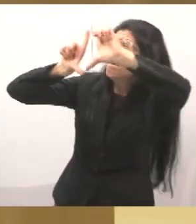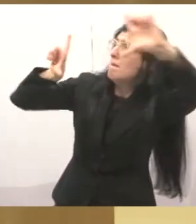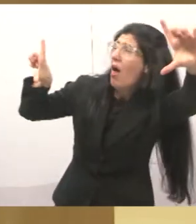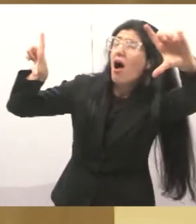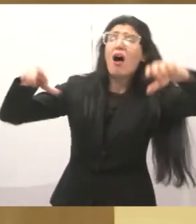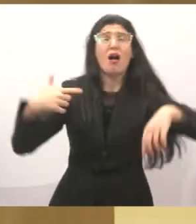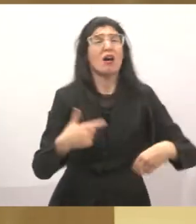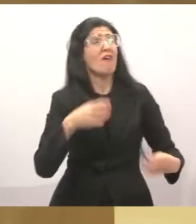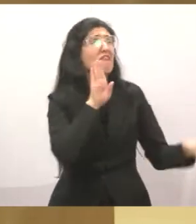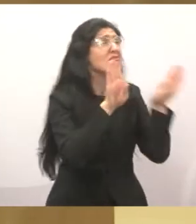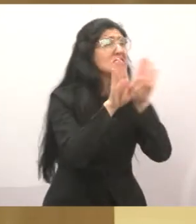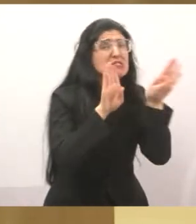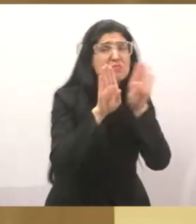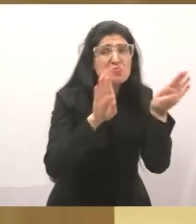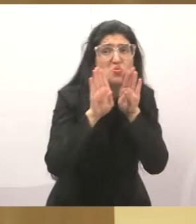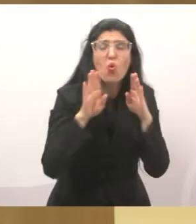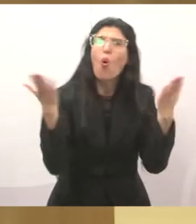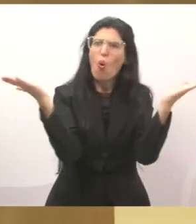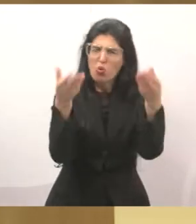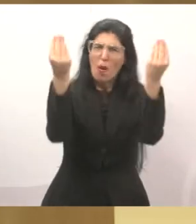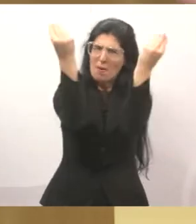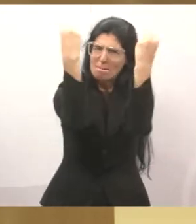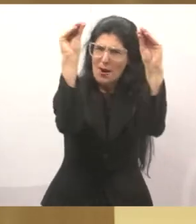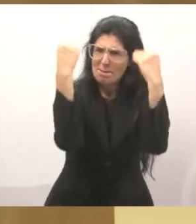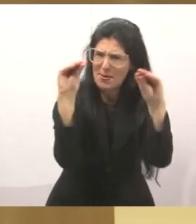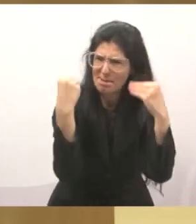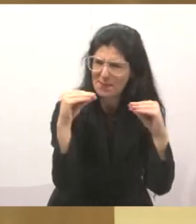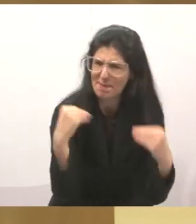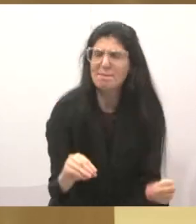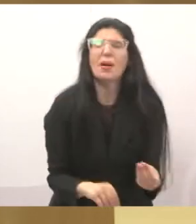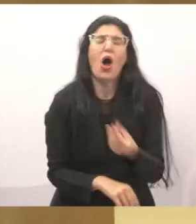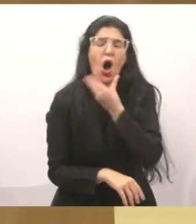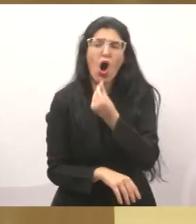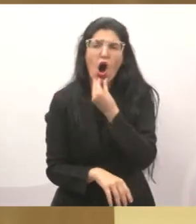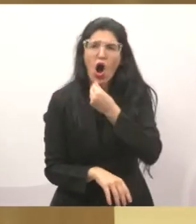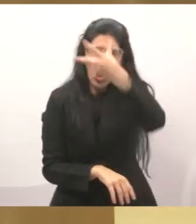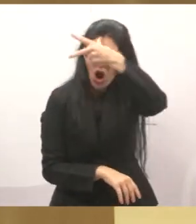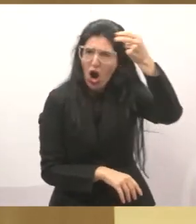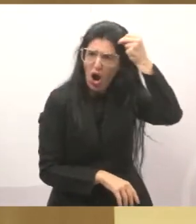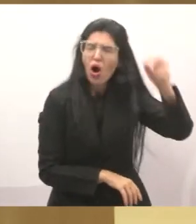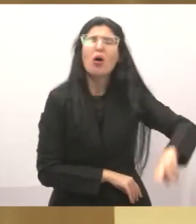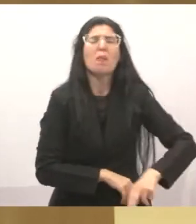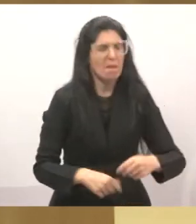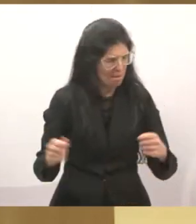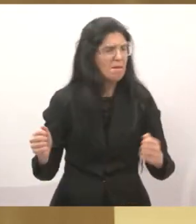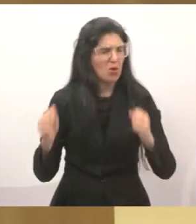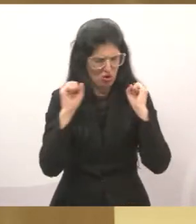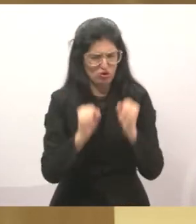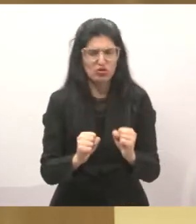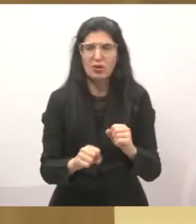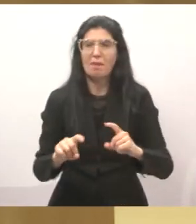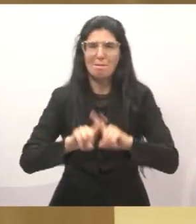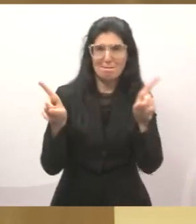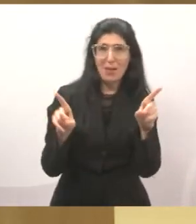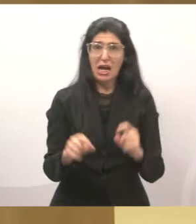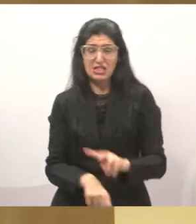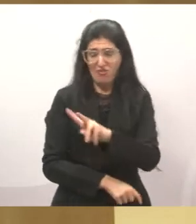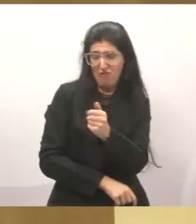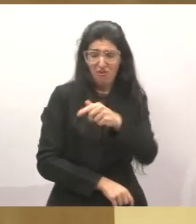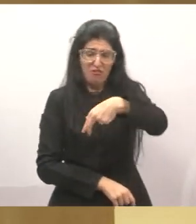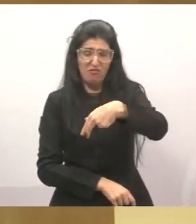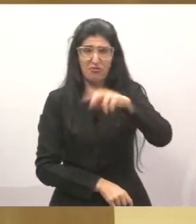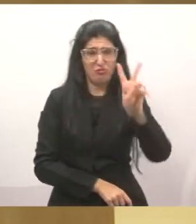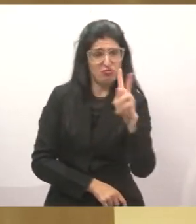uma ferramenta hoje importante, que o prefeito, inclusive, usa muito. Nós não. Vamos colocar na vanguarda. Por quê? Porque lá,